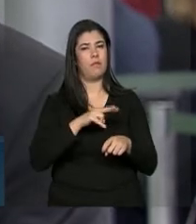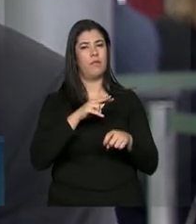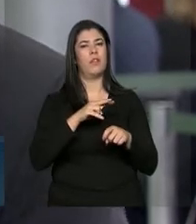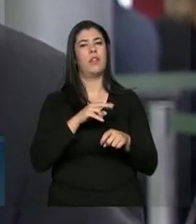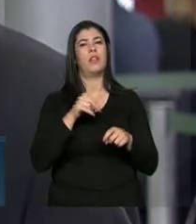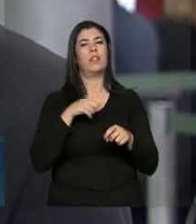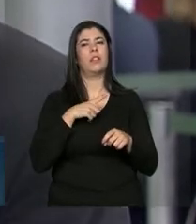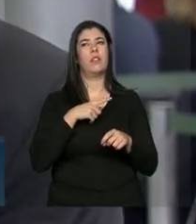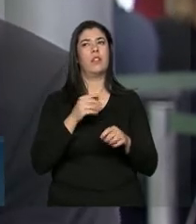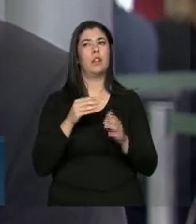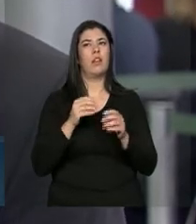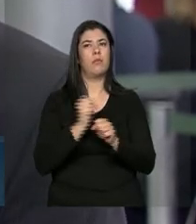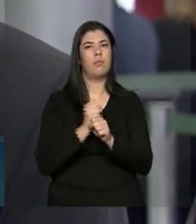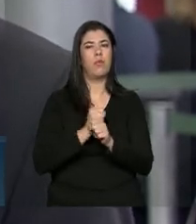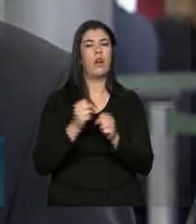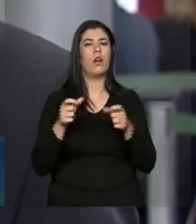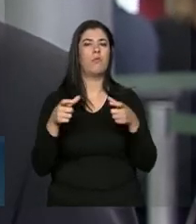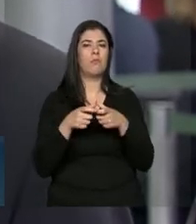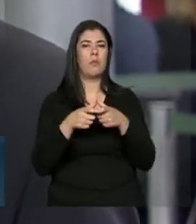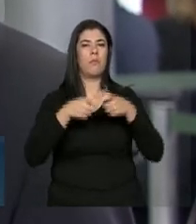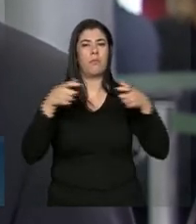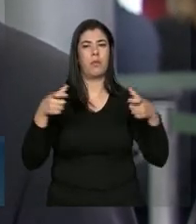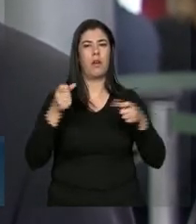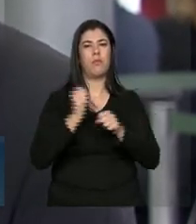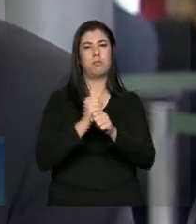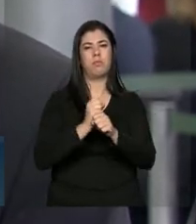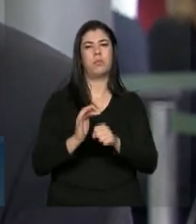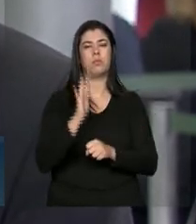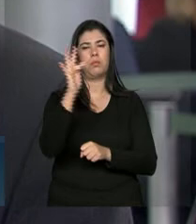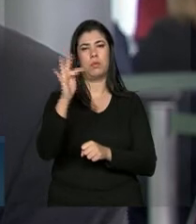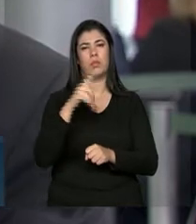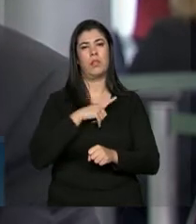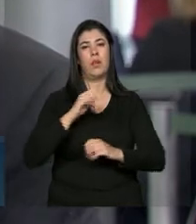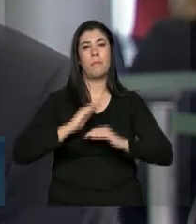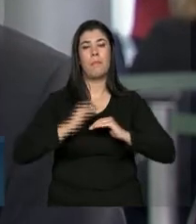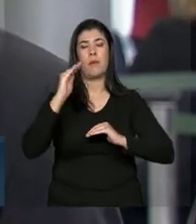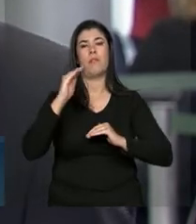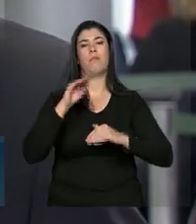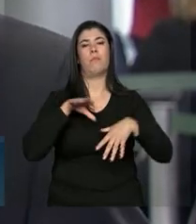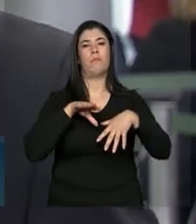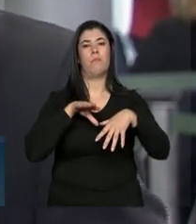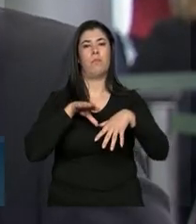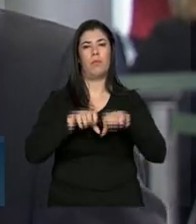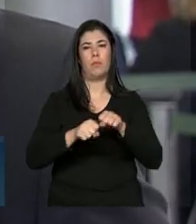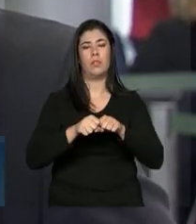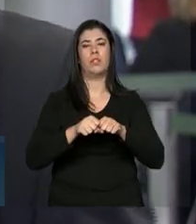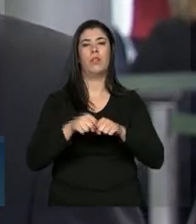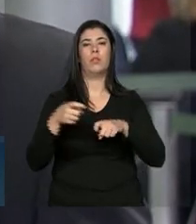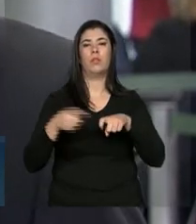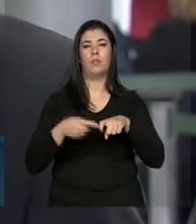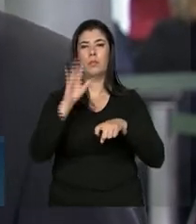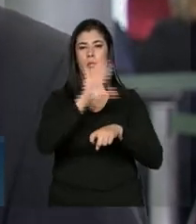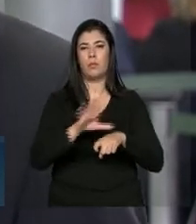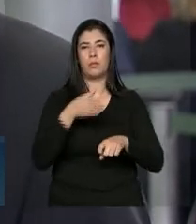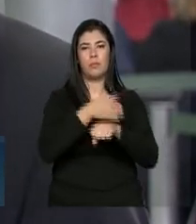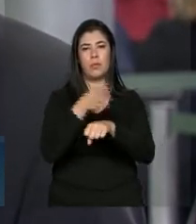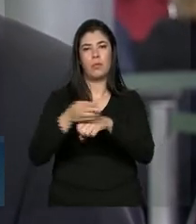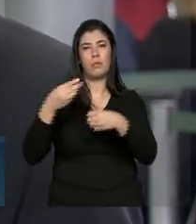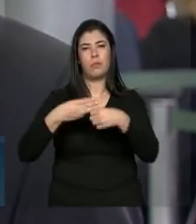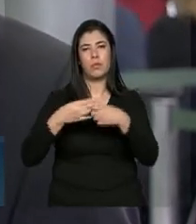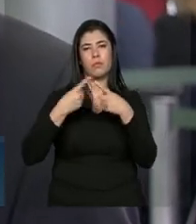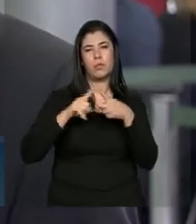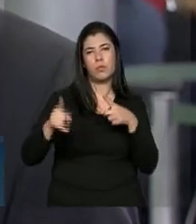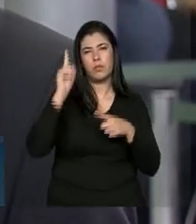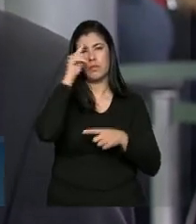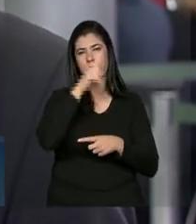que é de médio e longo prazo a gente contar com mais profissionais formados no Brasil para estarem atuando nessas áreas de mais necessidade e